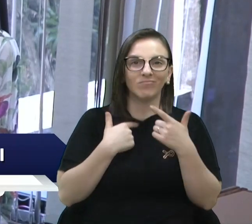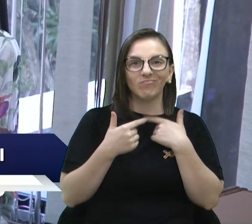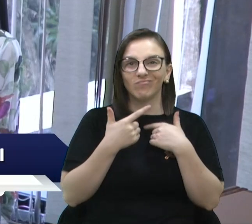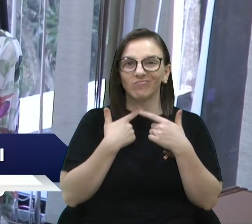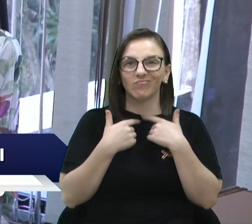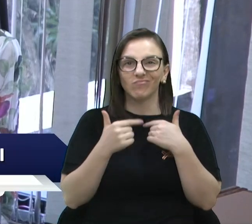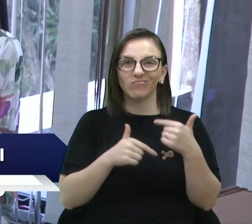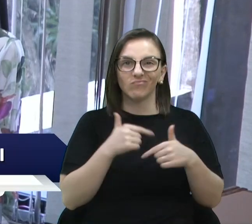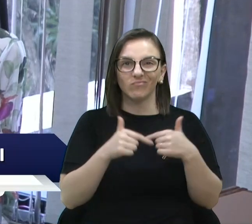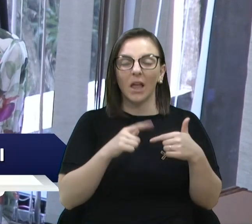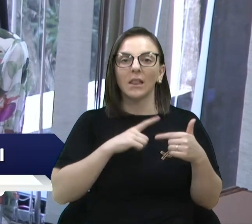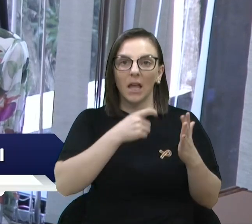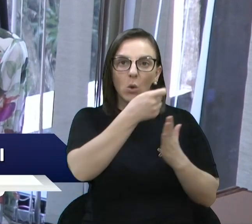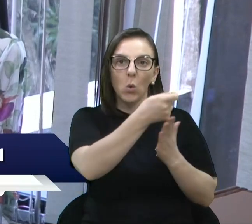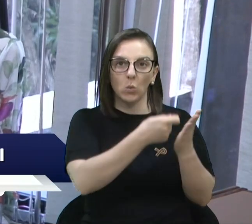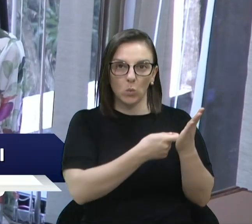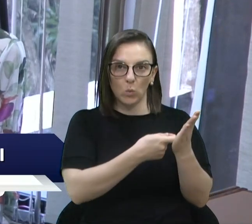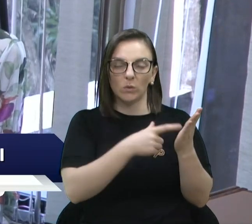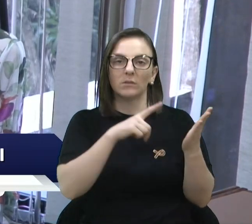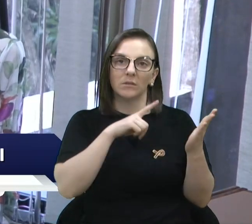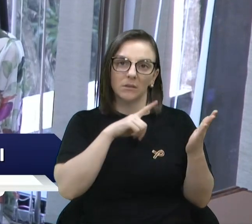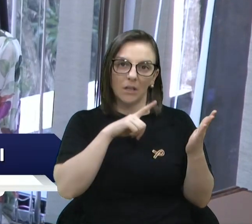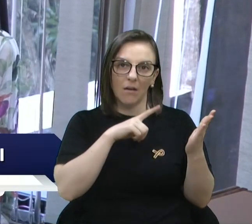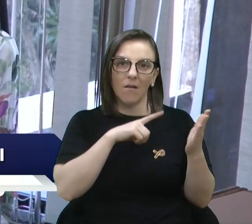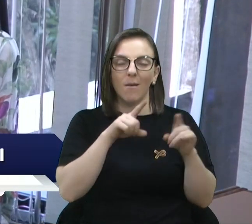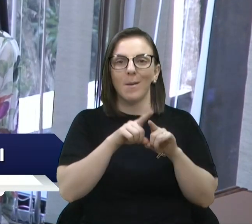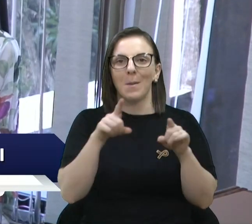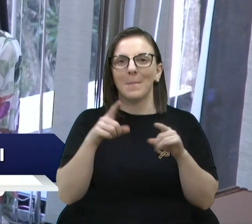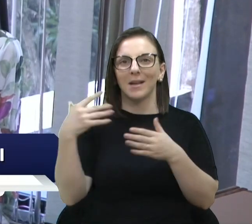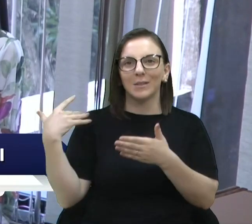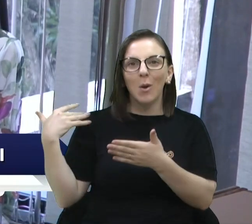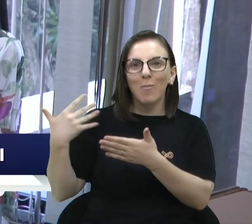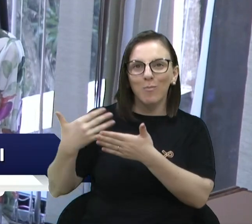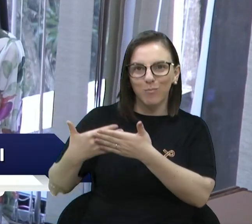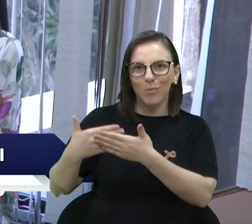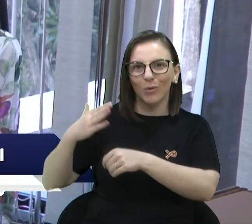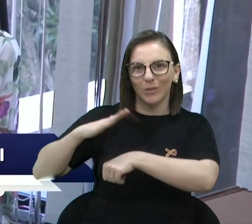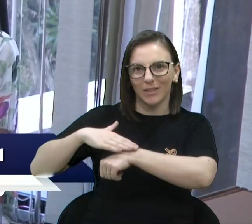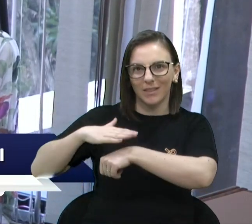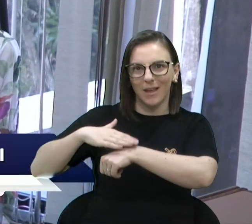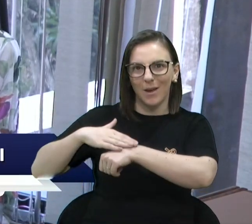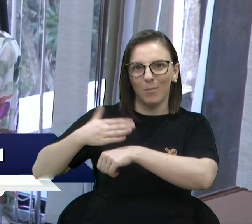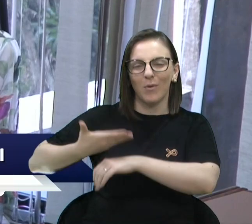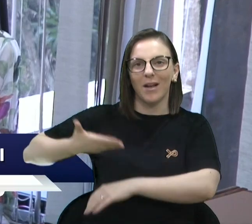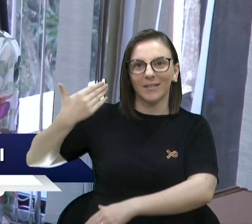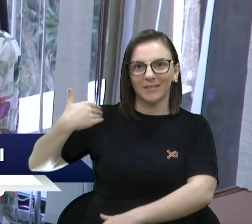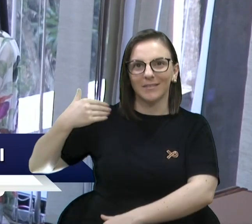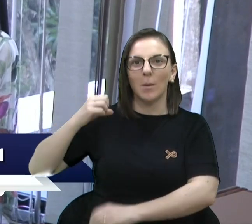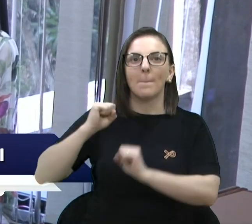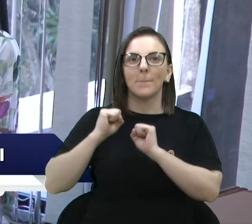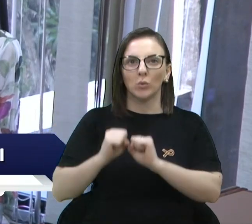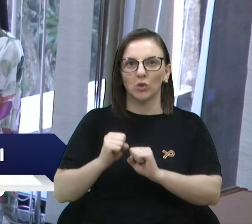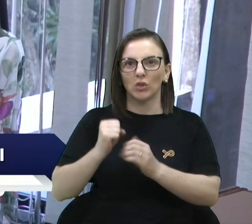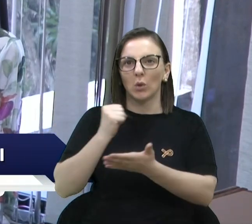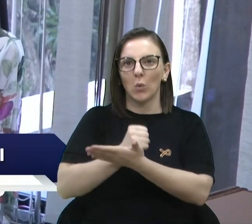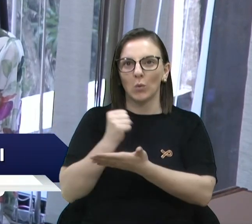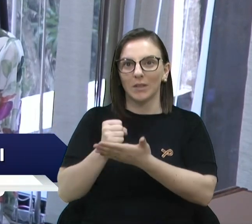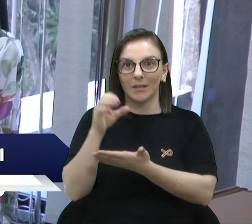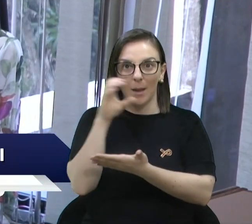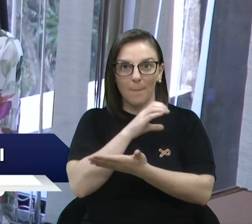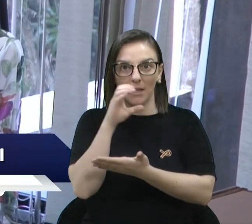concursos vigentes, a gente, até poucos meses atrás, podíamos fazer contratações emergenciais,